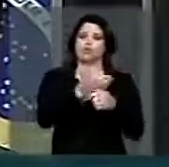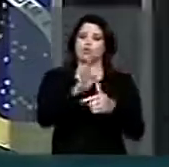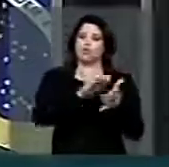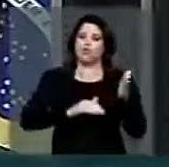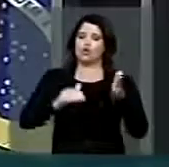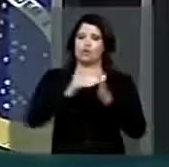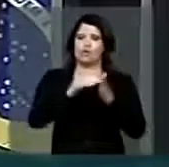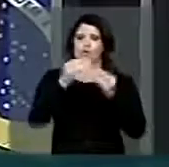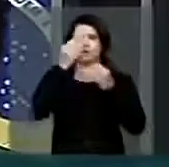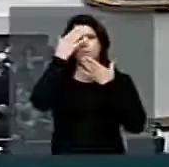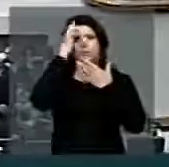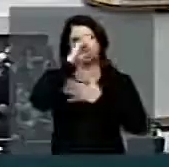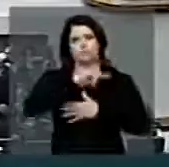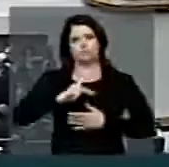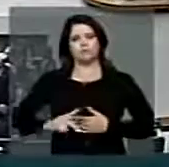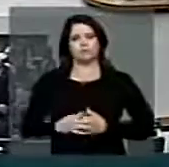global, senhor presidente. Muito obrigado.